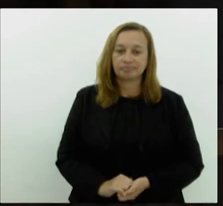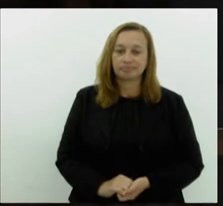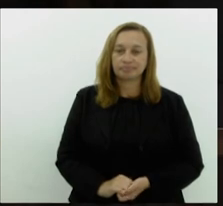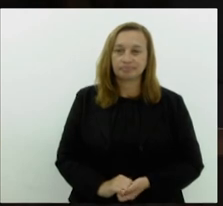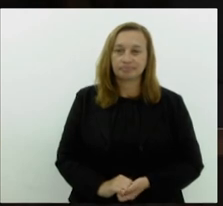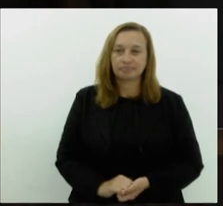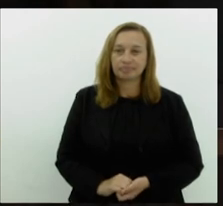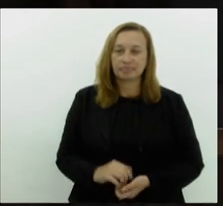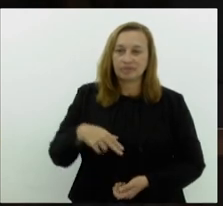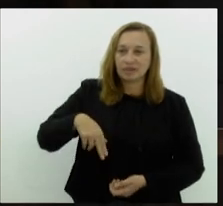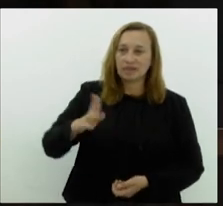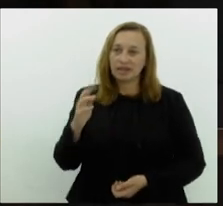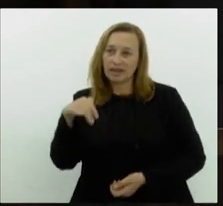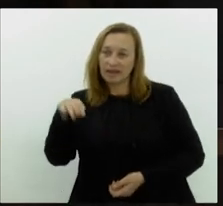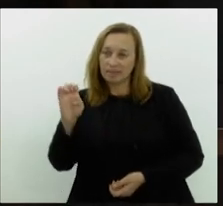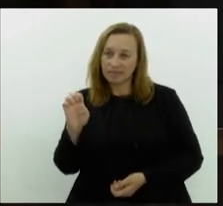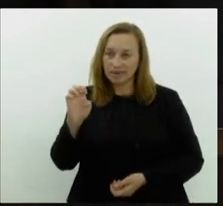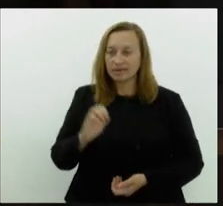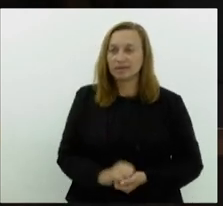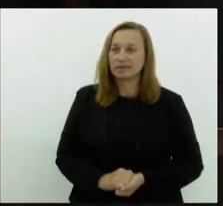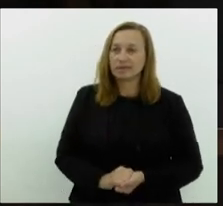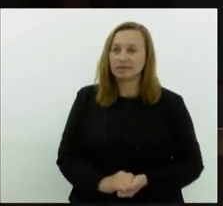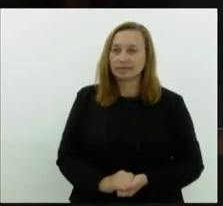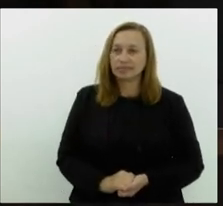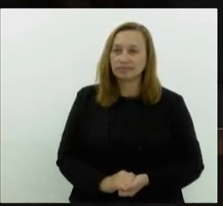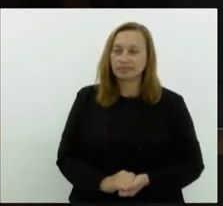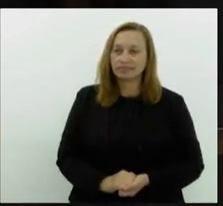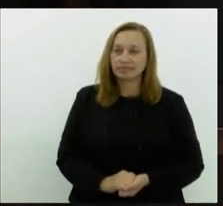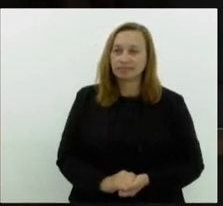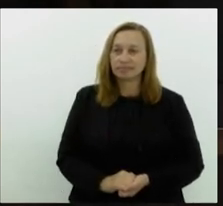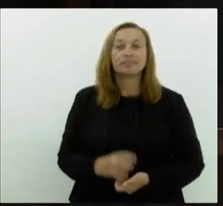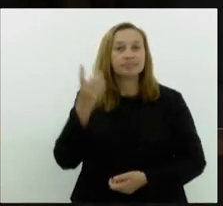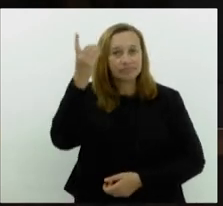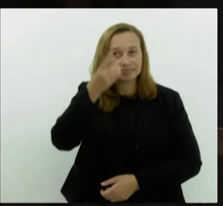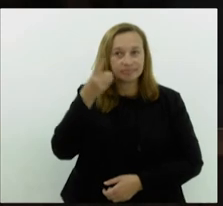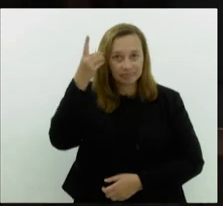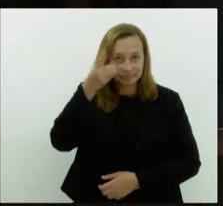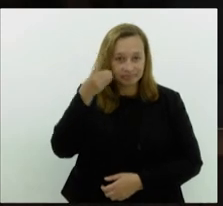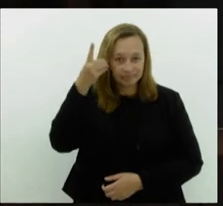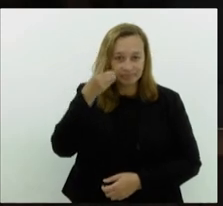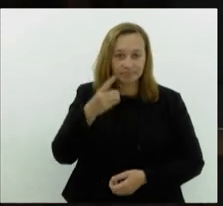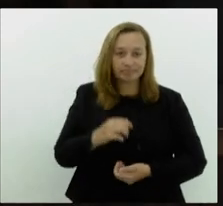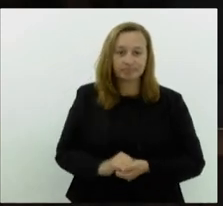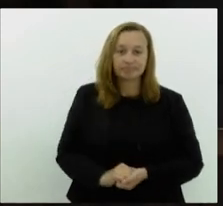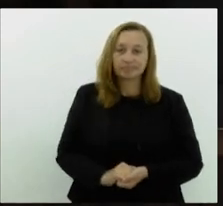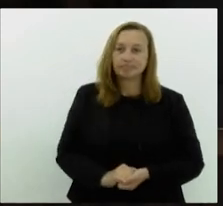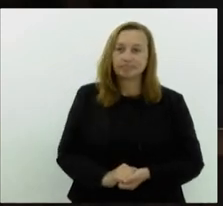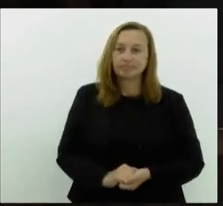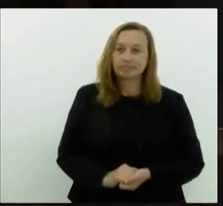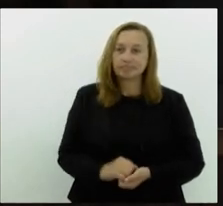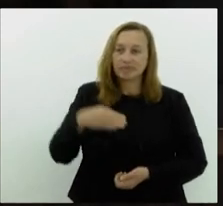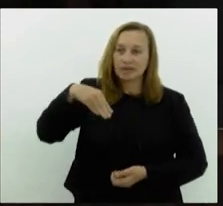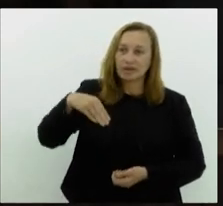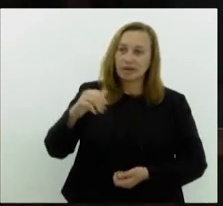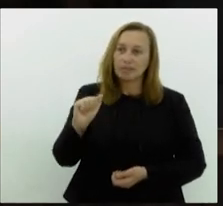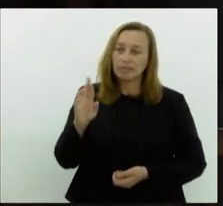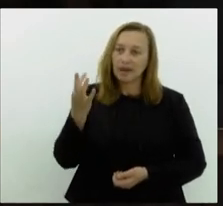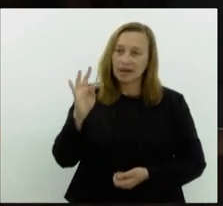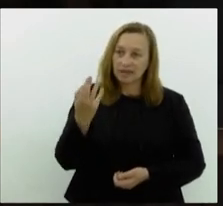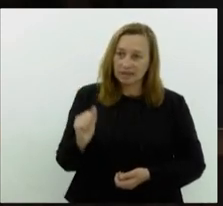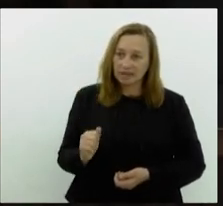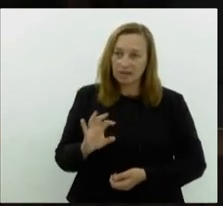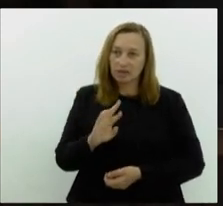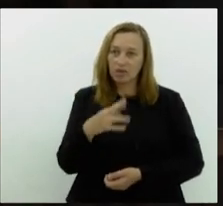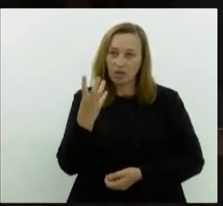Guilherme Delaroy, nossa nobre deputada, Mata Rocha, por gentileza,